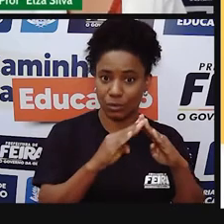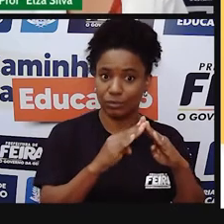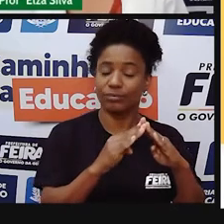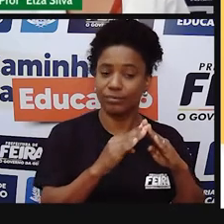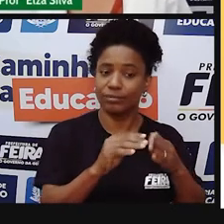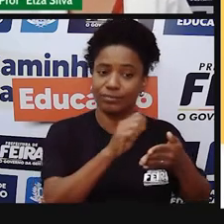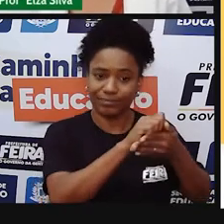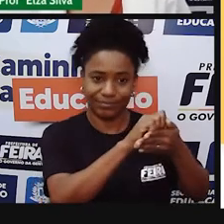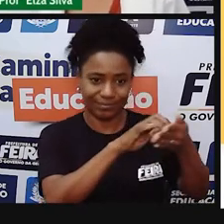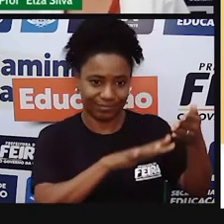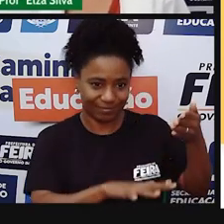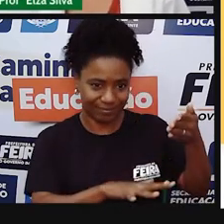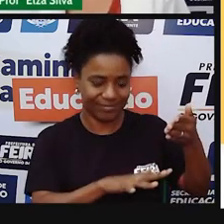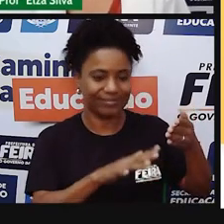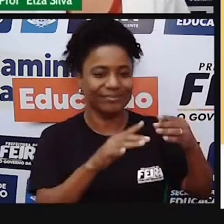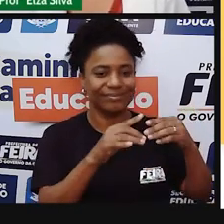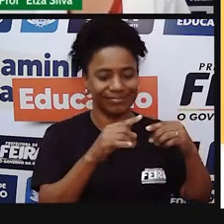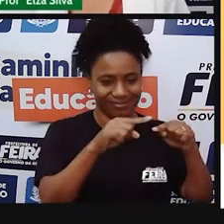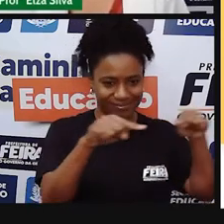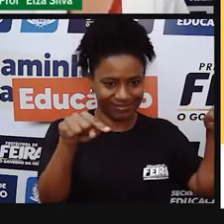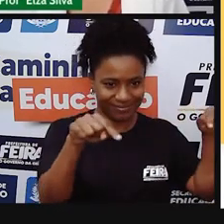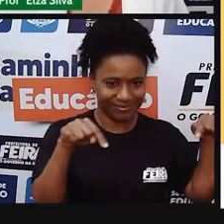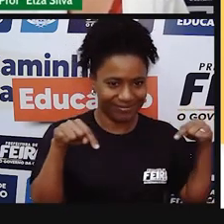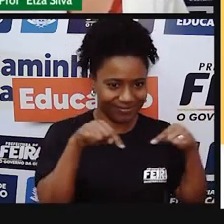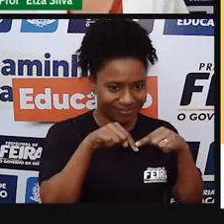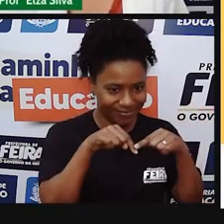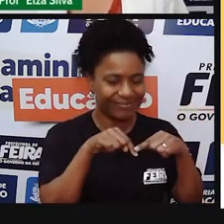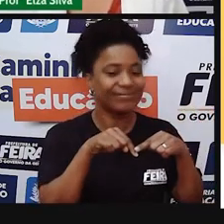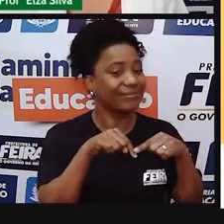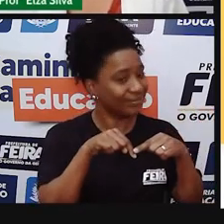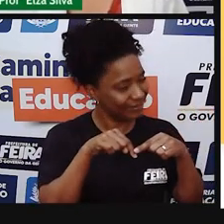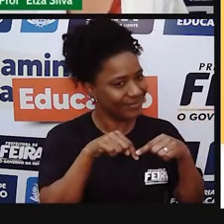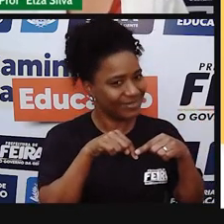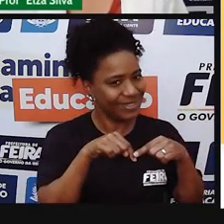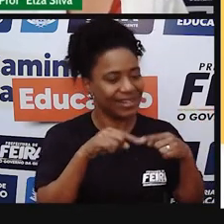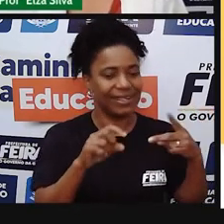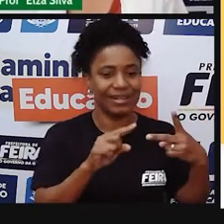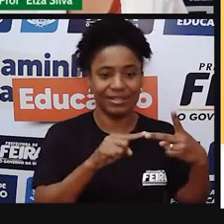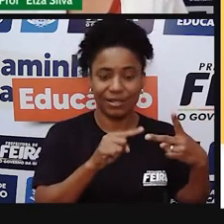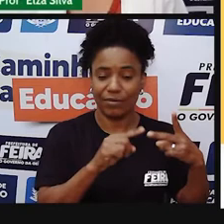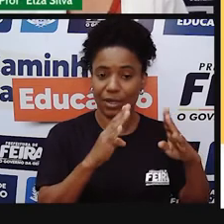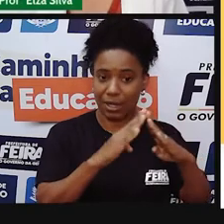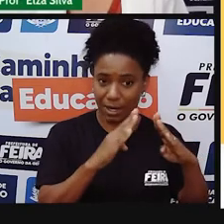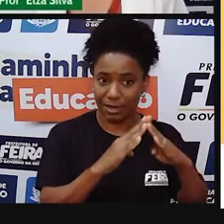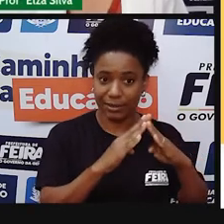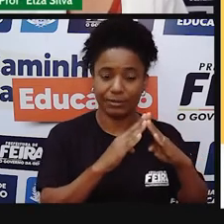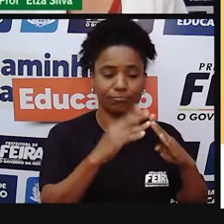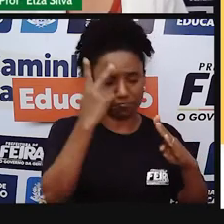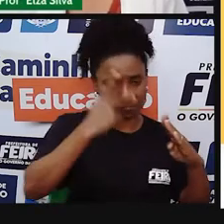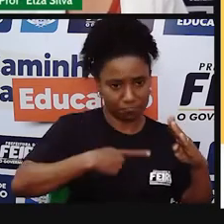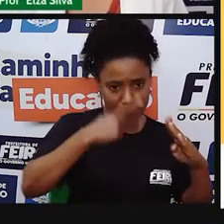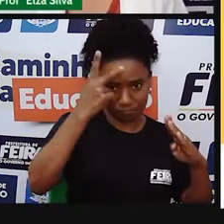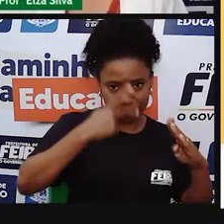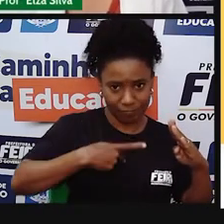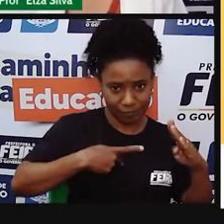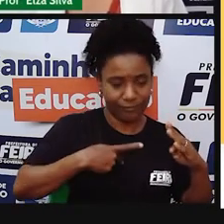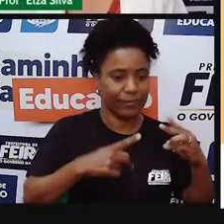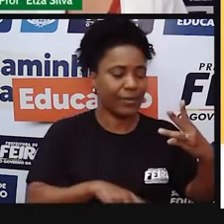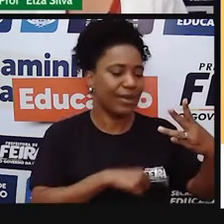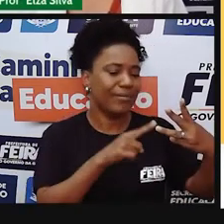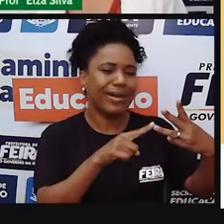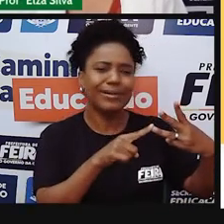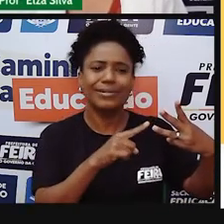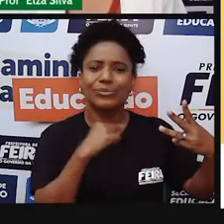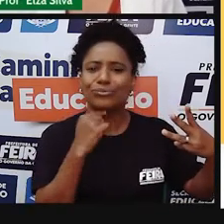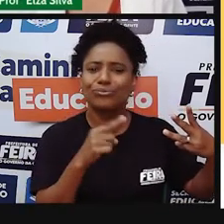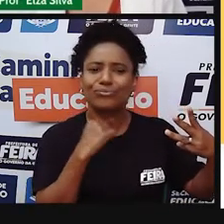Class Equisites Size. Se for atividade de casa, How do we work? E se surgirem aquelas dúvidas que